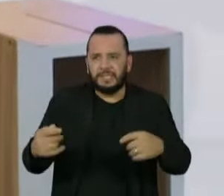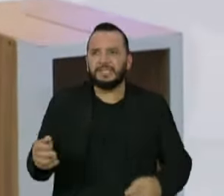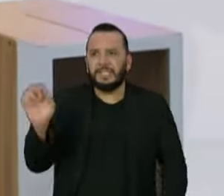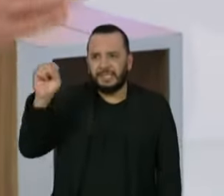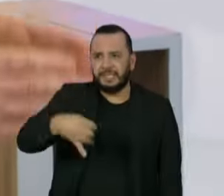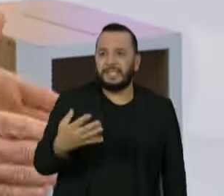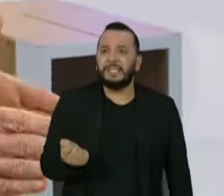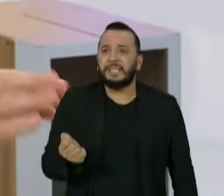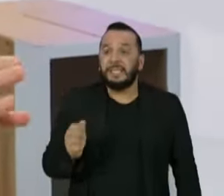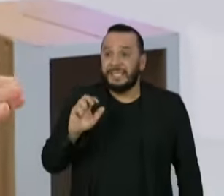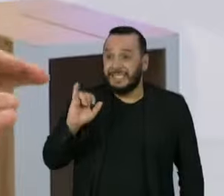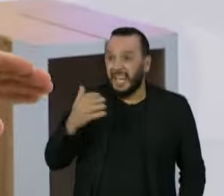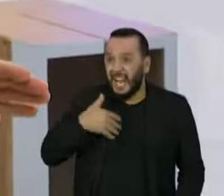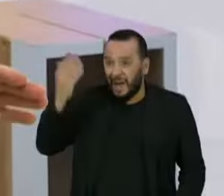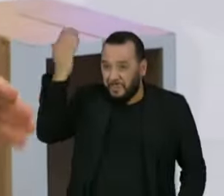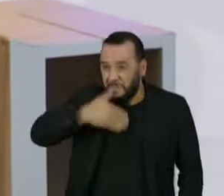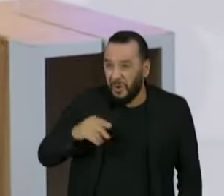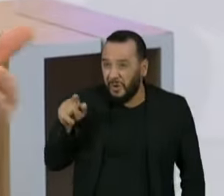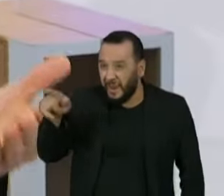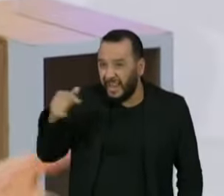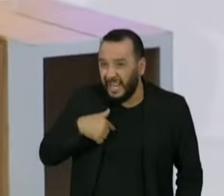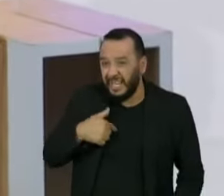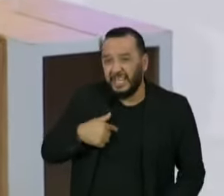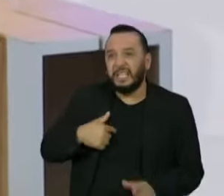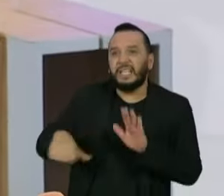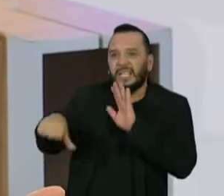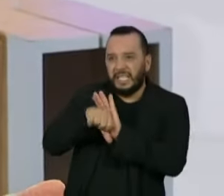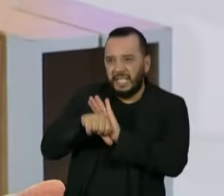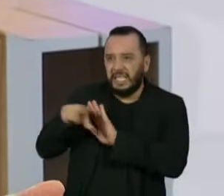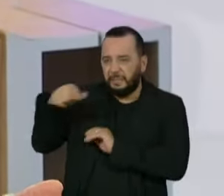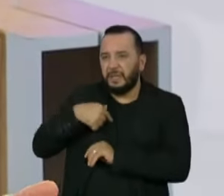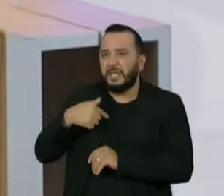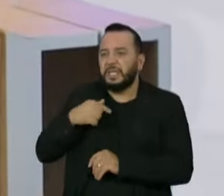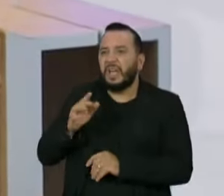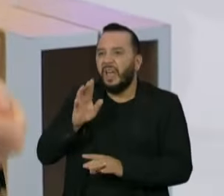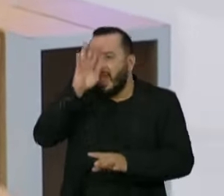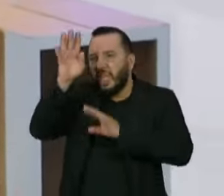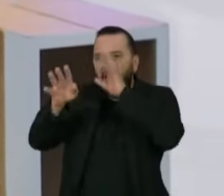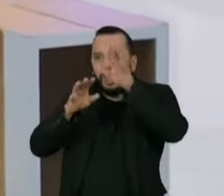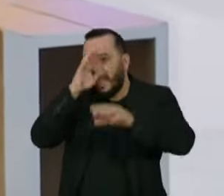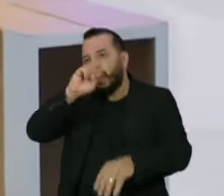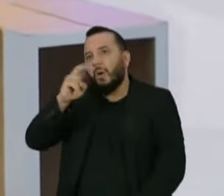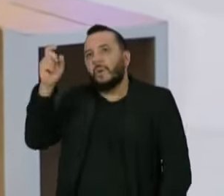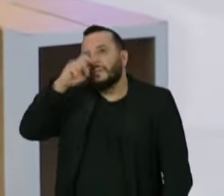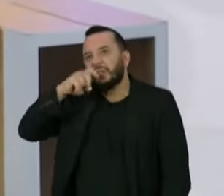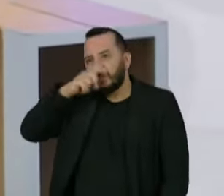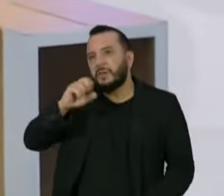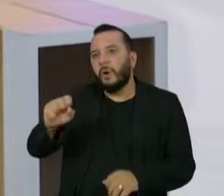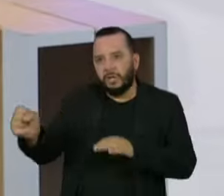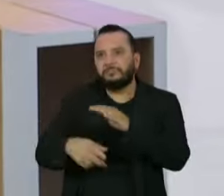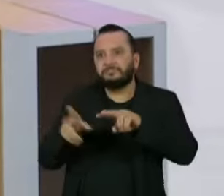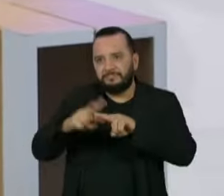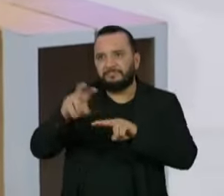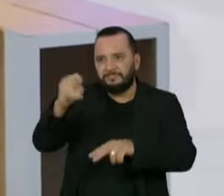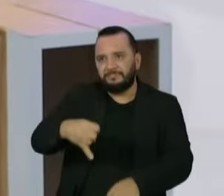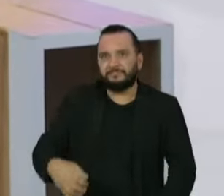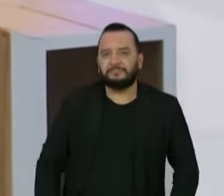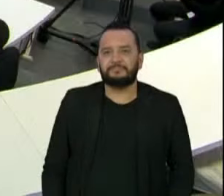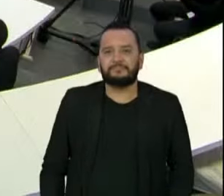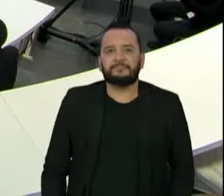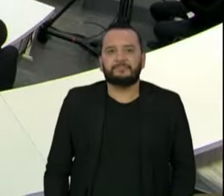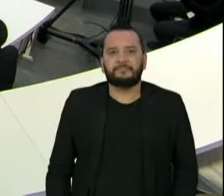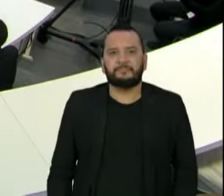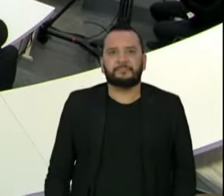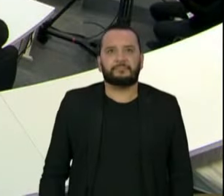Então, uma vez evidenciado um estado flagrancial de um crime de ação penal pública incondicionado, impõe-se a prisão em flagrante. E o César?